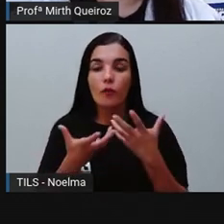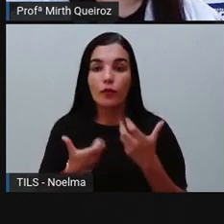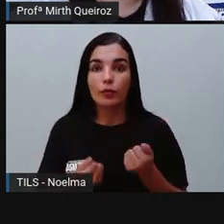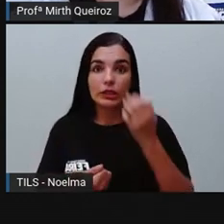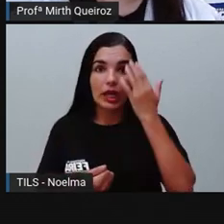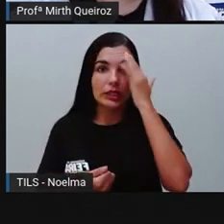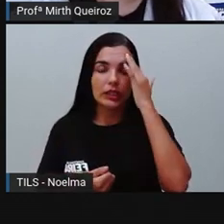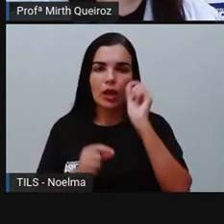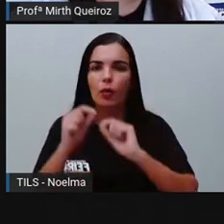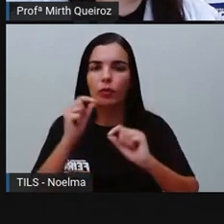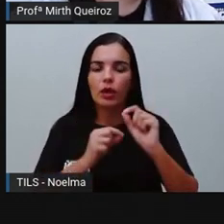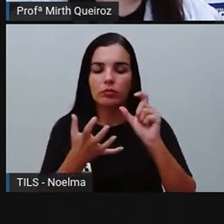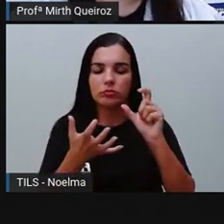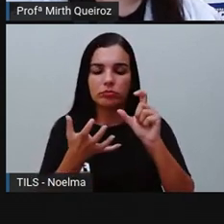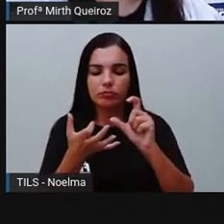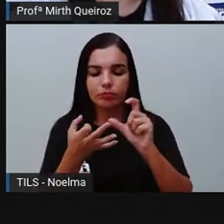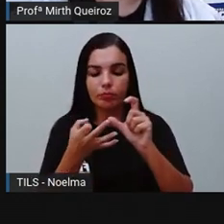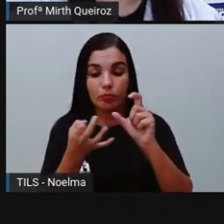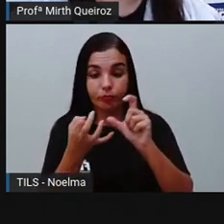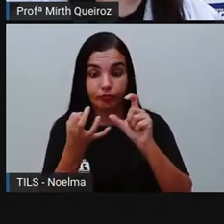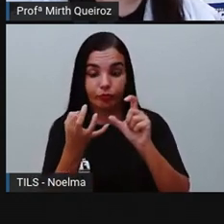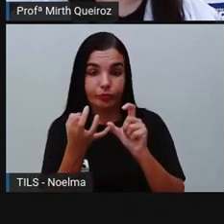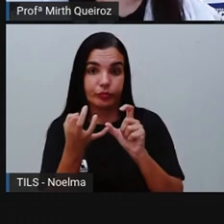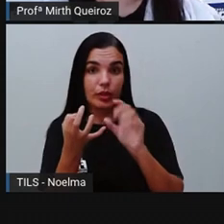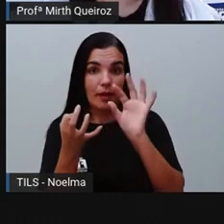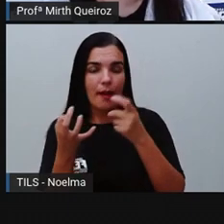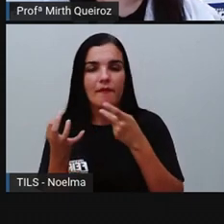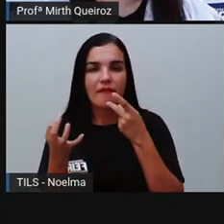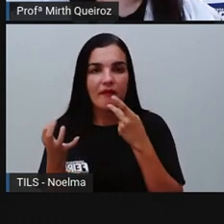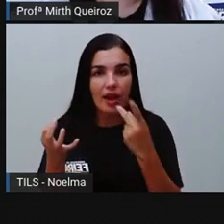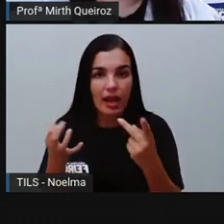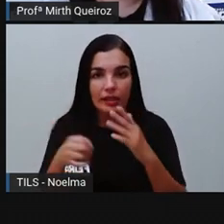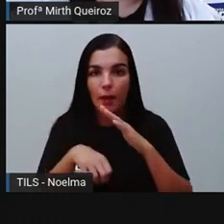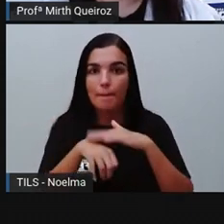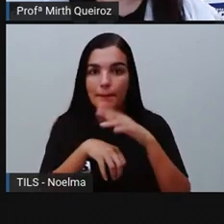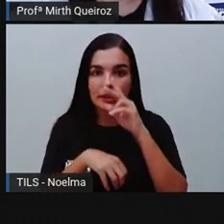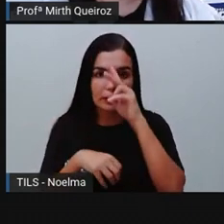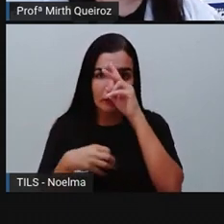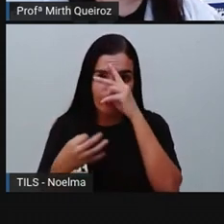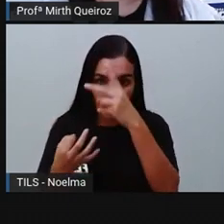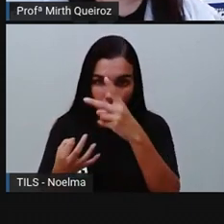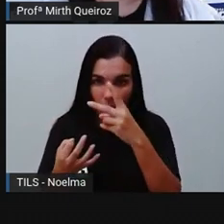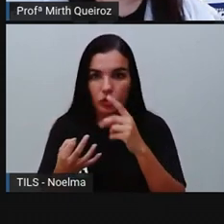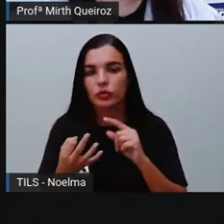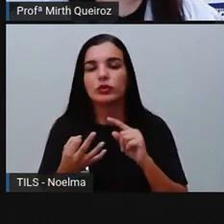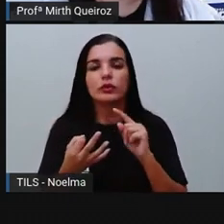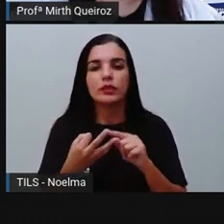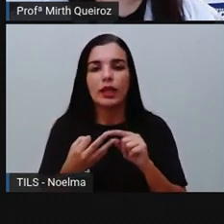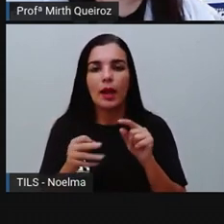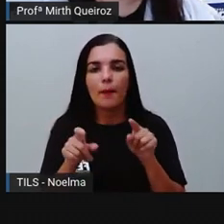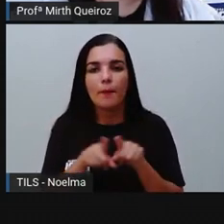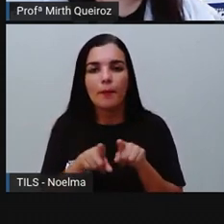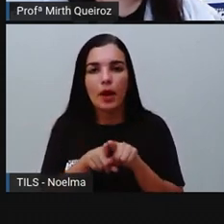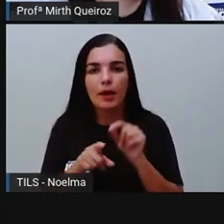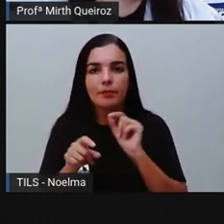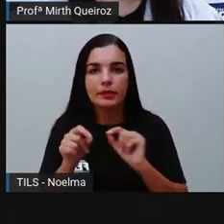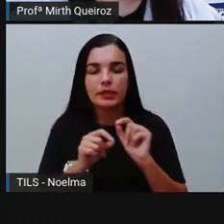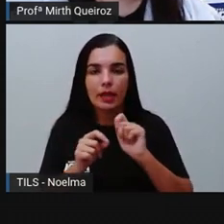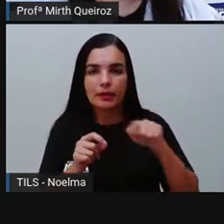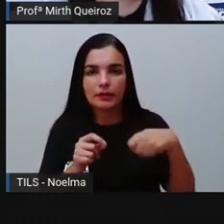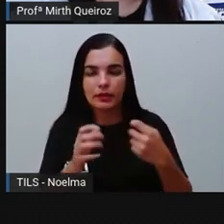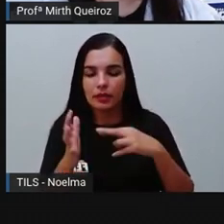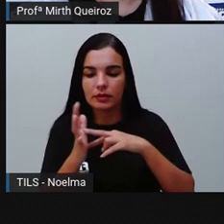sílaba tônica. Então, sílaba tônica é a sílaba pronunciada com maior intensidade. Neste caso, na palavra liquidificador,